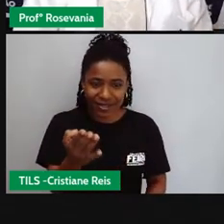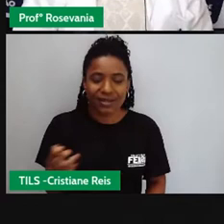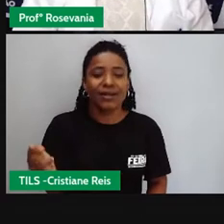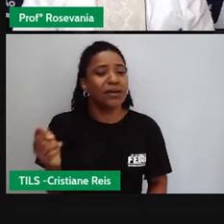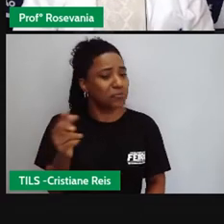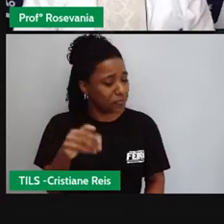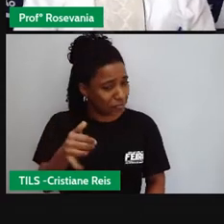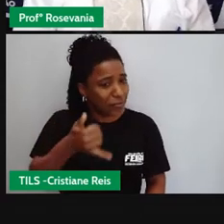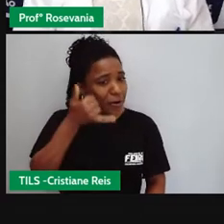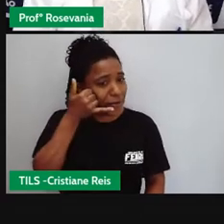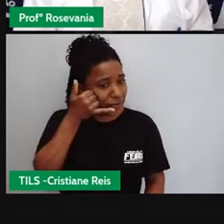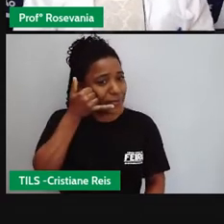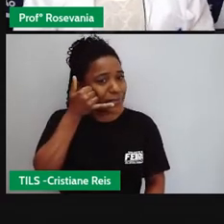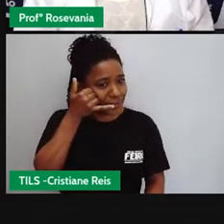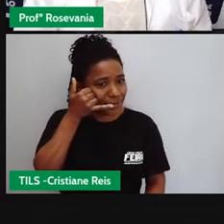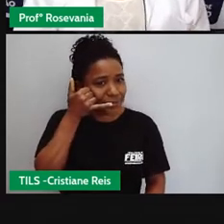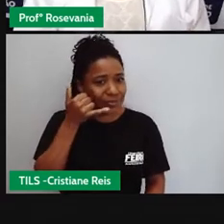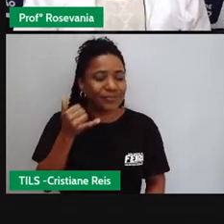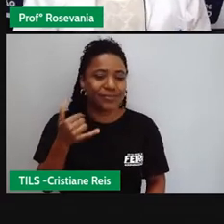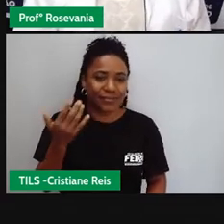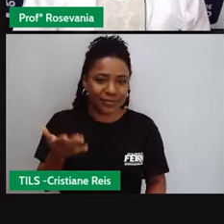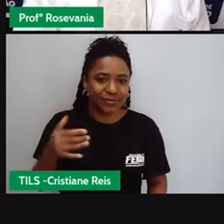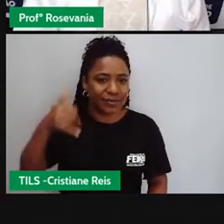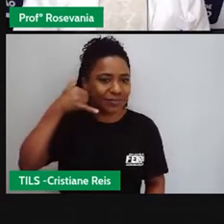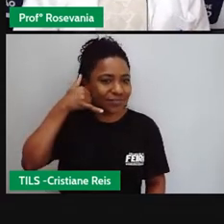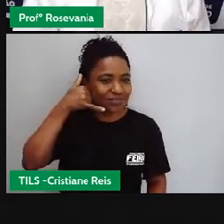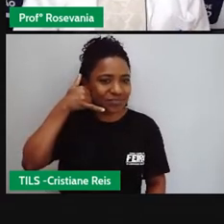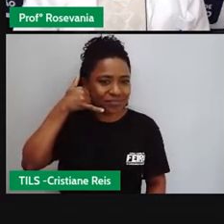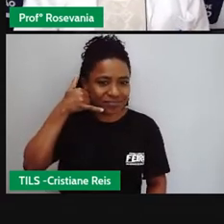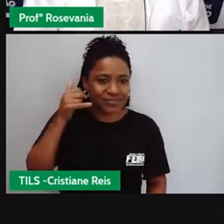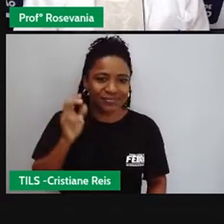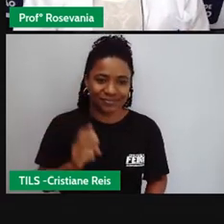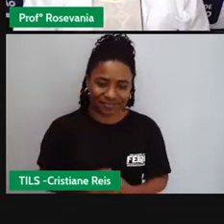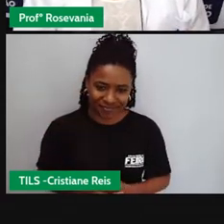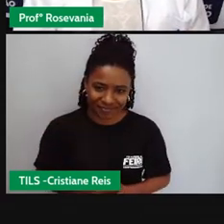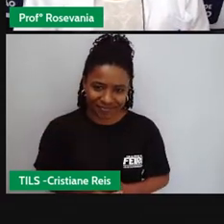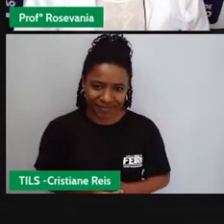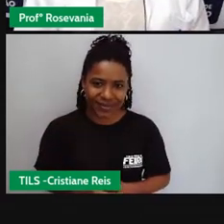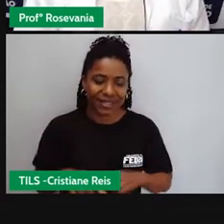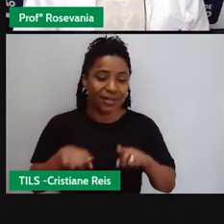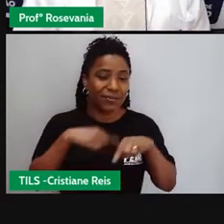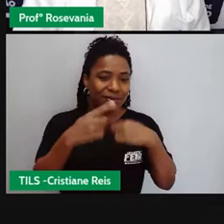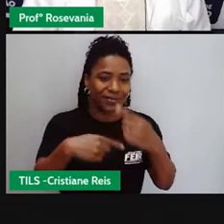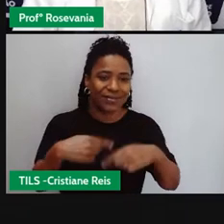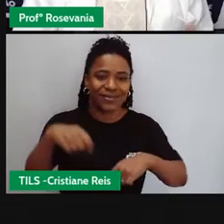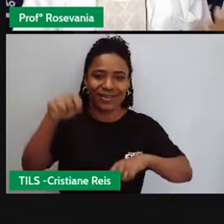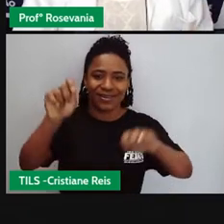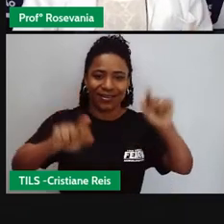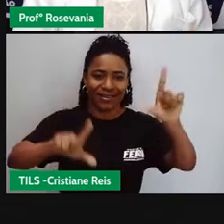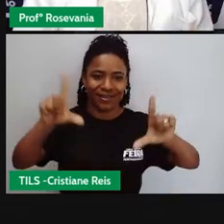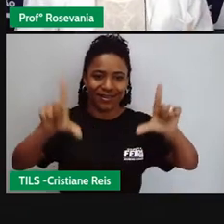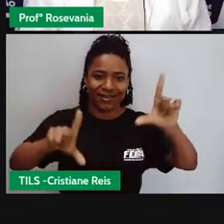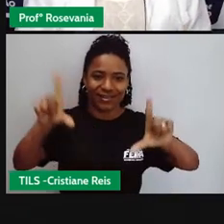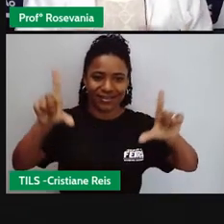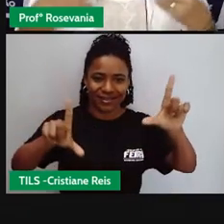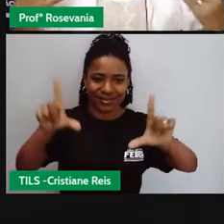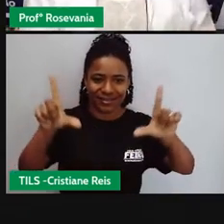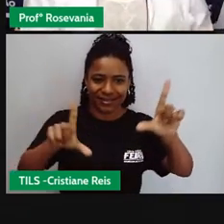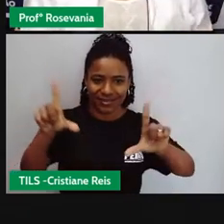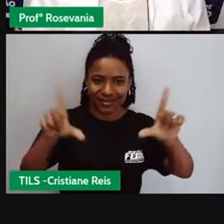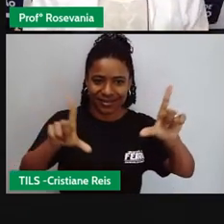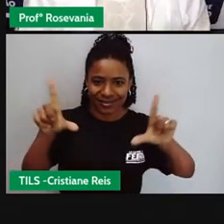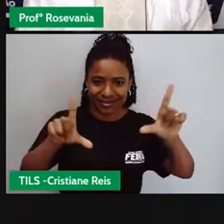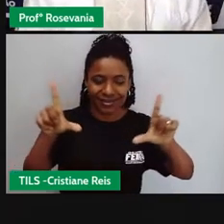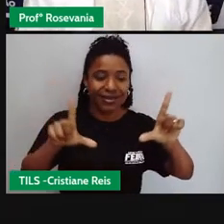falando mas a ideia do telefone era sempre a mesma aí por fim veio a televisão que aí agora você já tinha